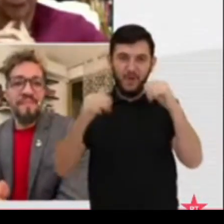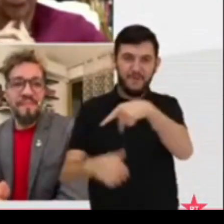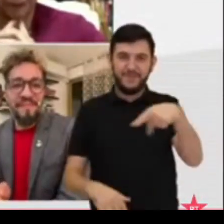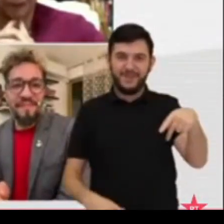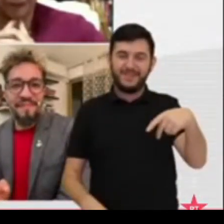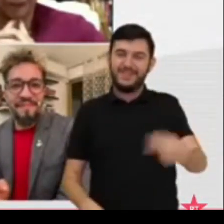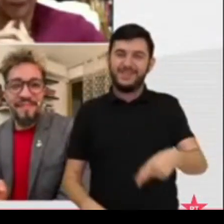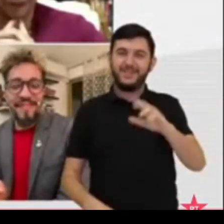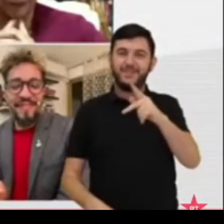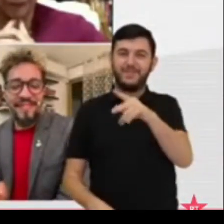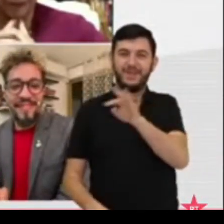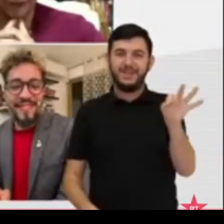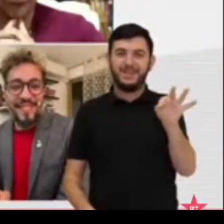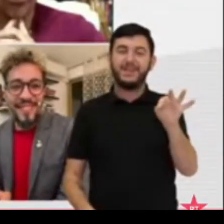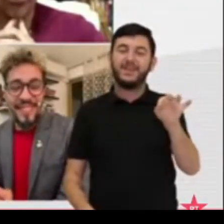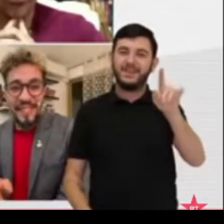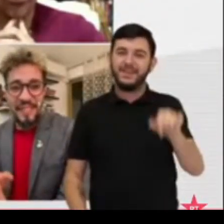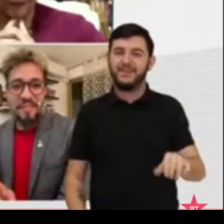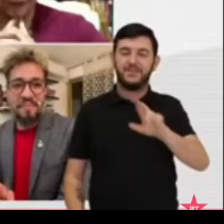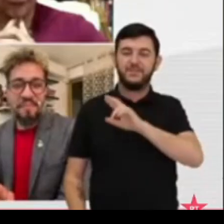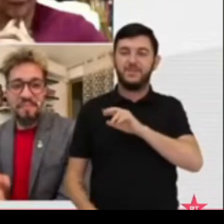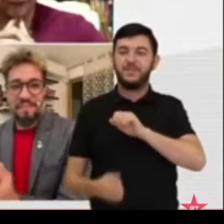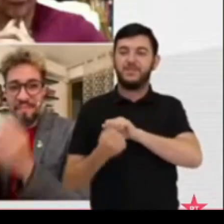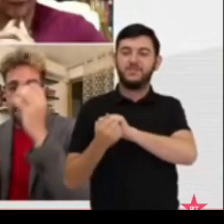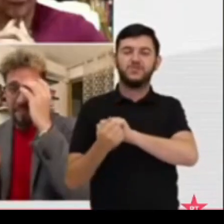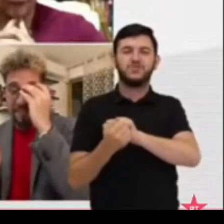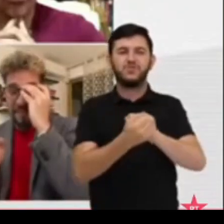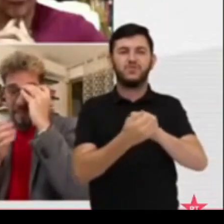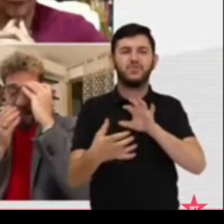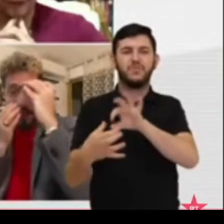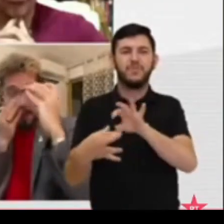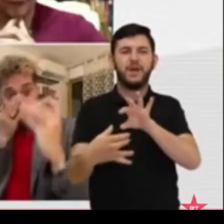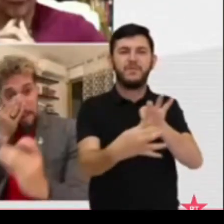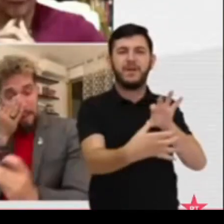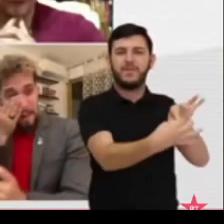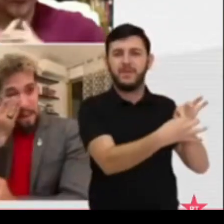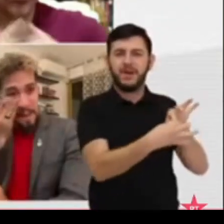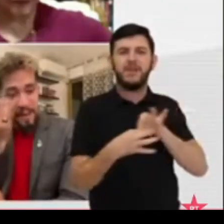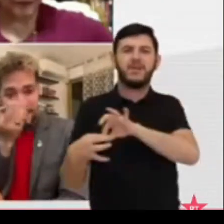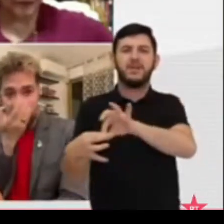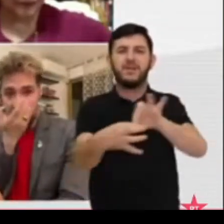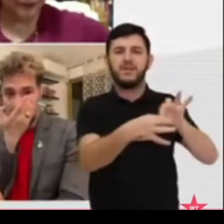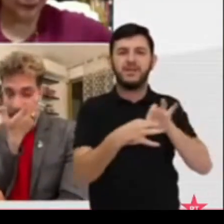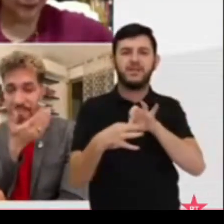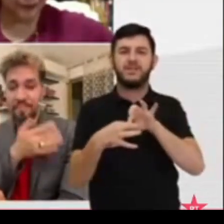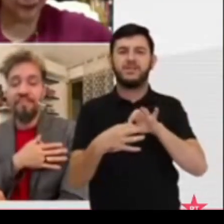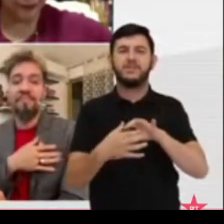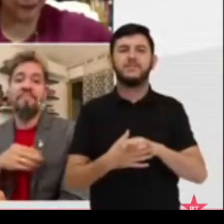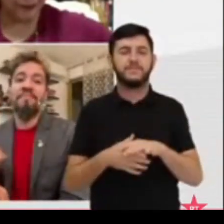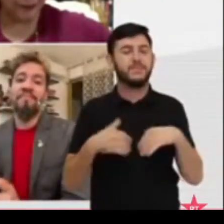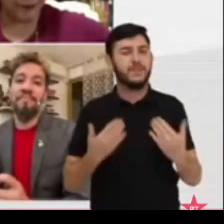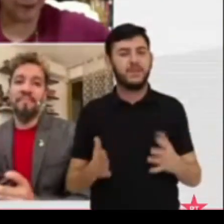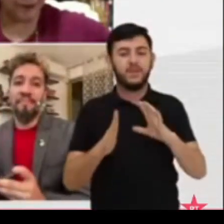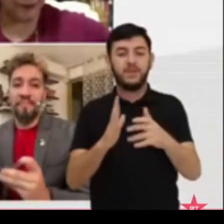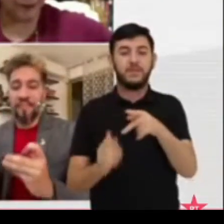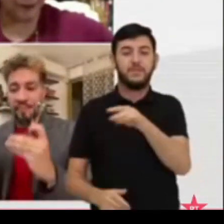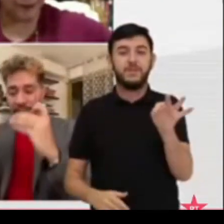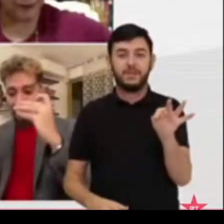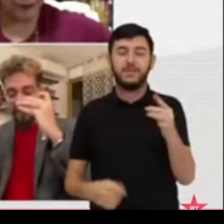foi aquele responsável junto com outros companheiros por hoje a gente ter esse instrumento de luta da classe trabalhadora, o Partido dos Trabalhadores e das